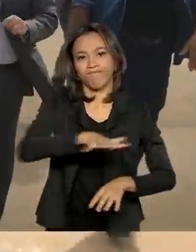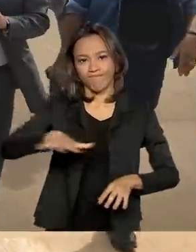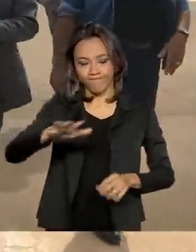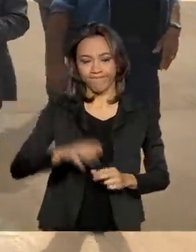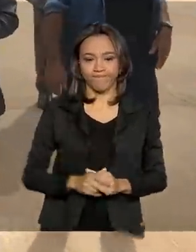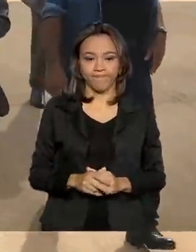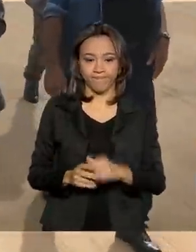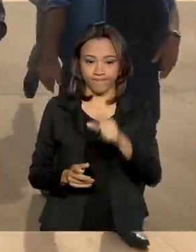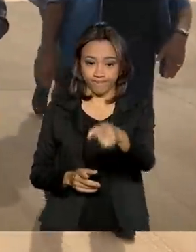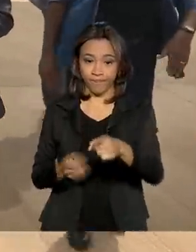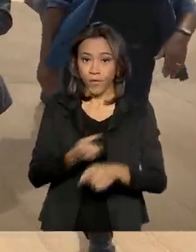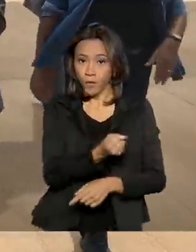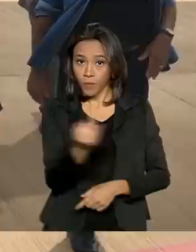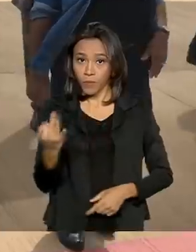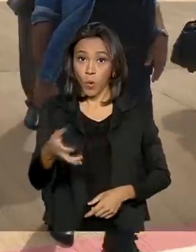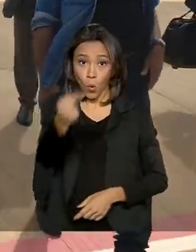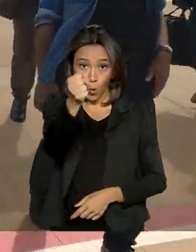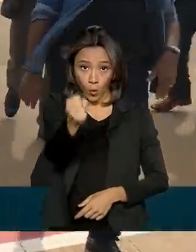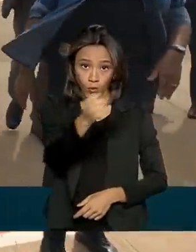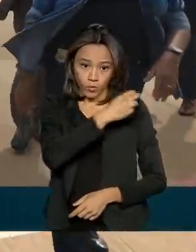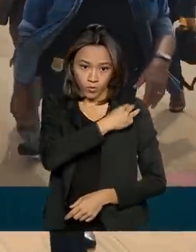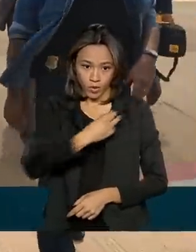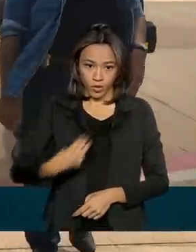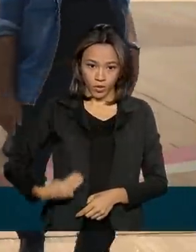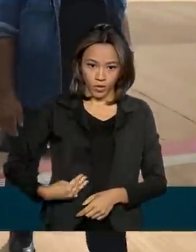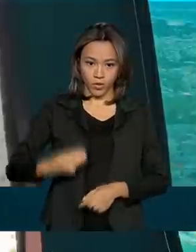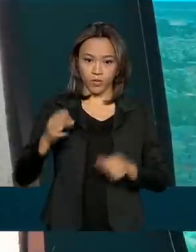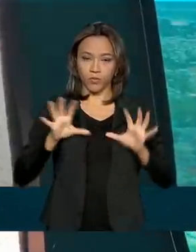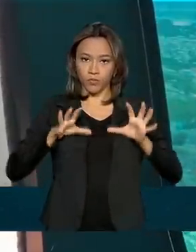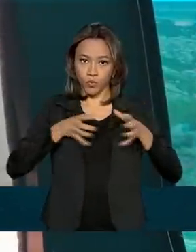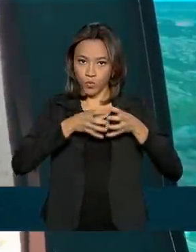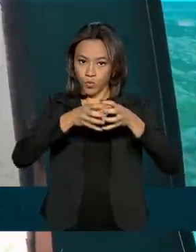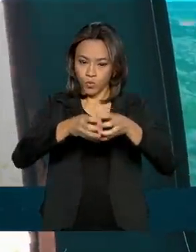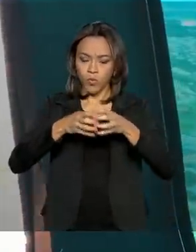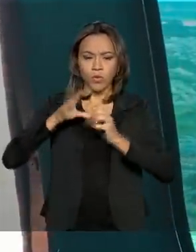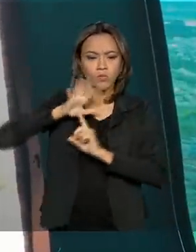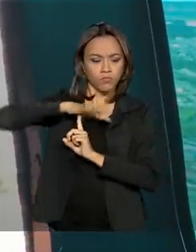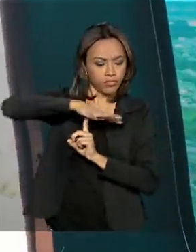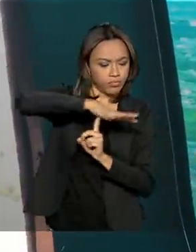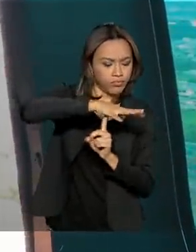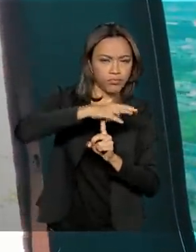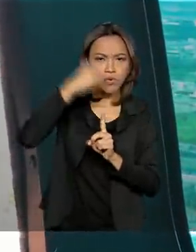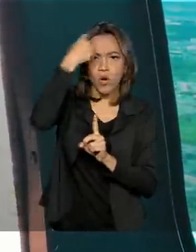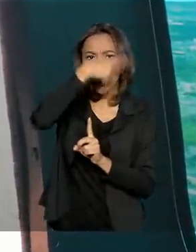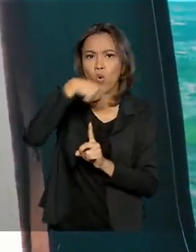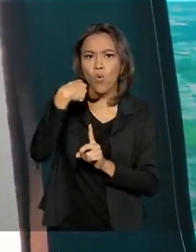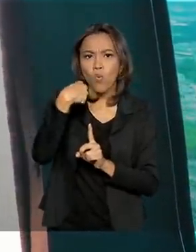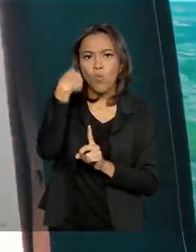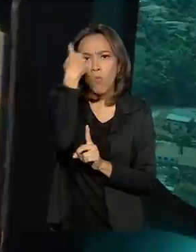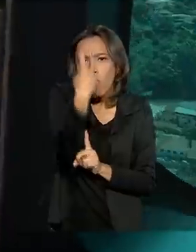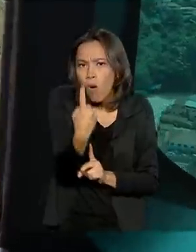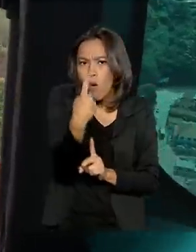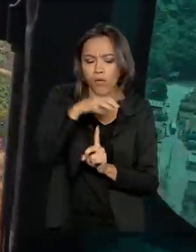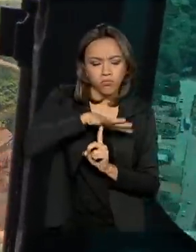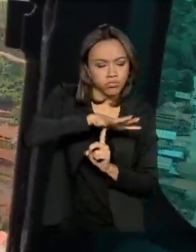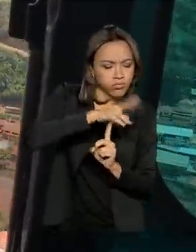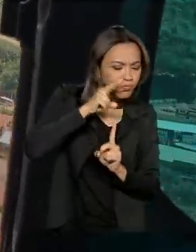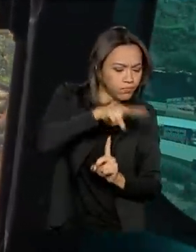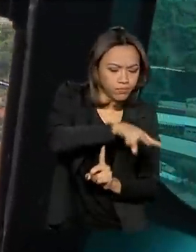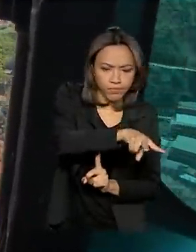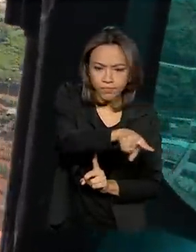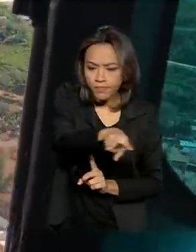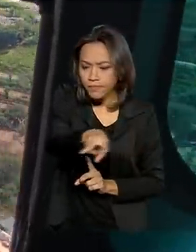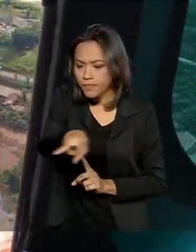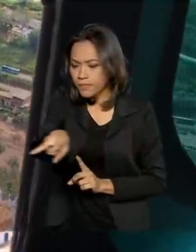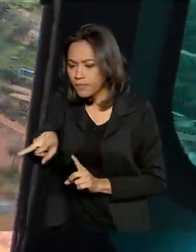Acompanhado de oito ministros de Estado, o presidente Jair Bolsonaro sobrevoou por uma hora as regiões afetadas pelas chuvas em Minas